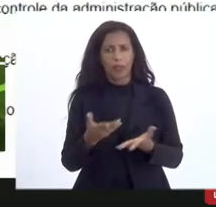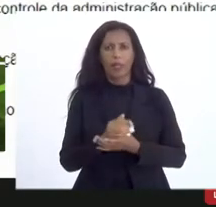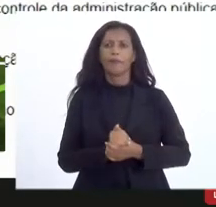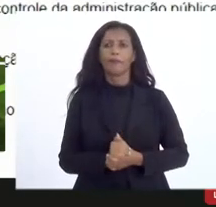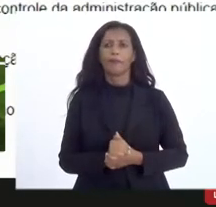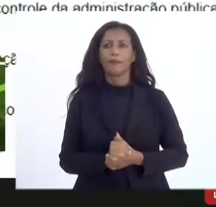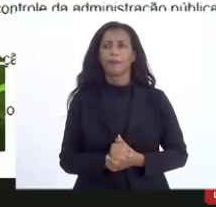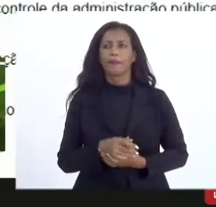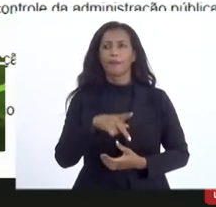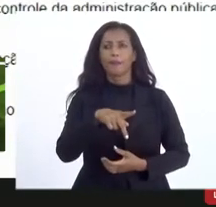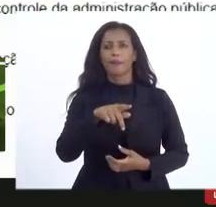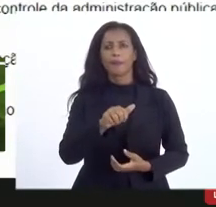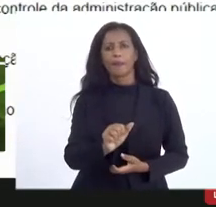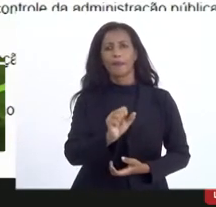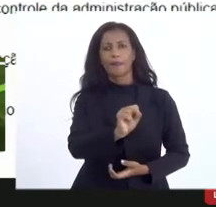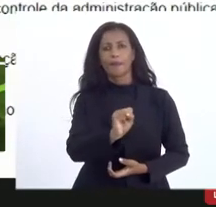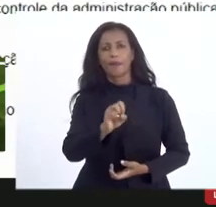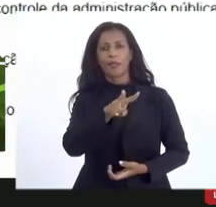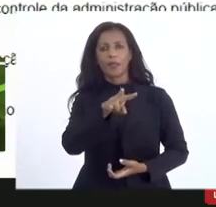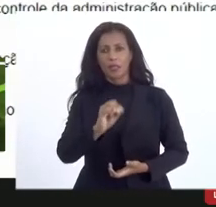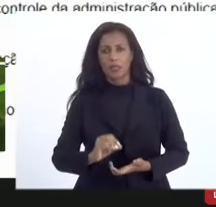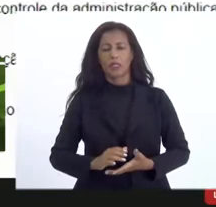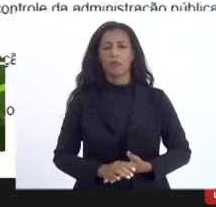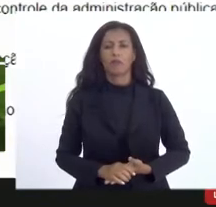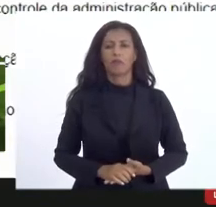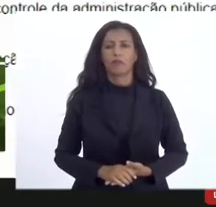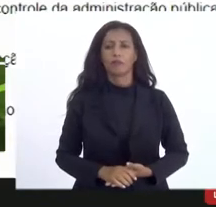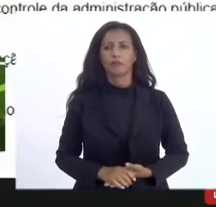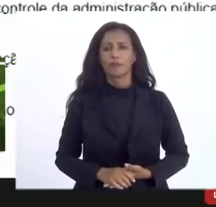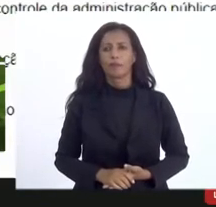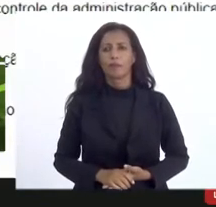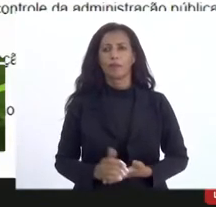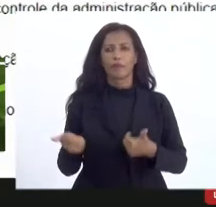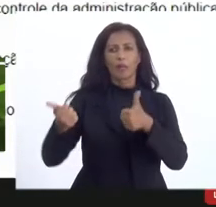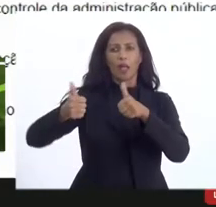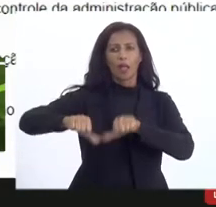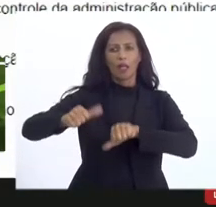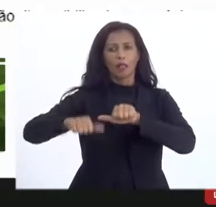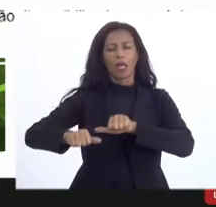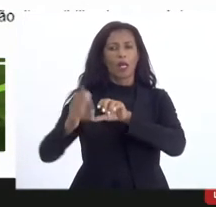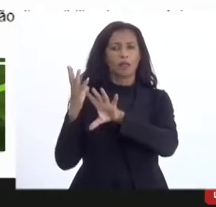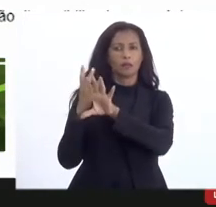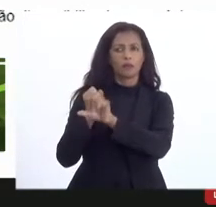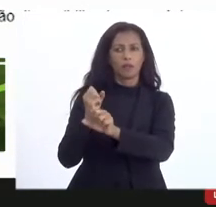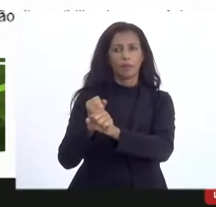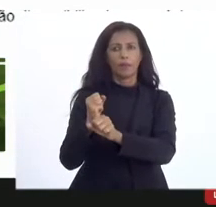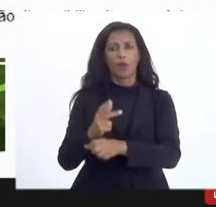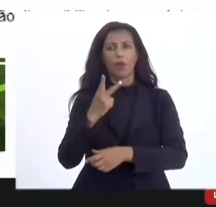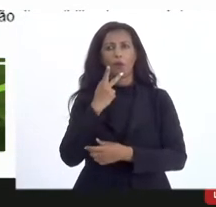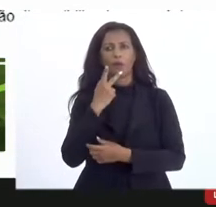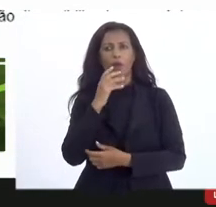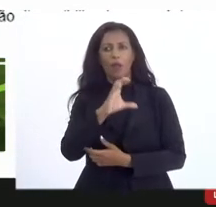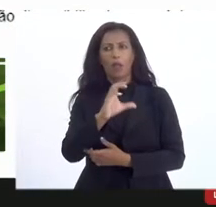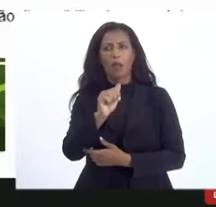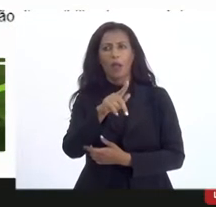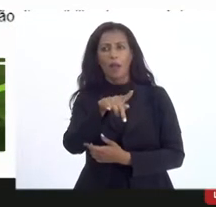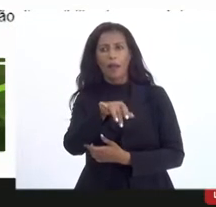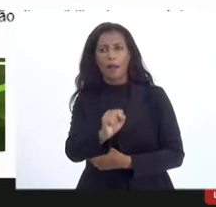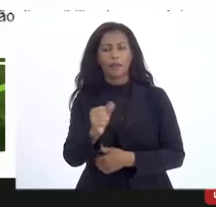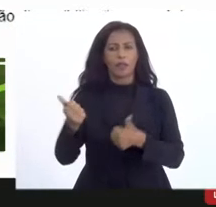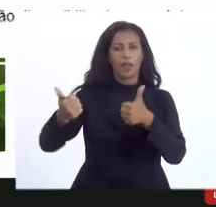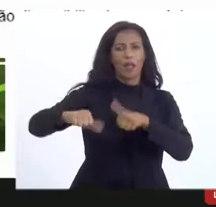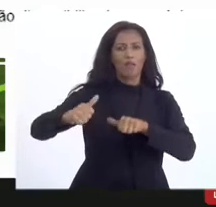acrescentar o passivo vamos lá análise da prestação de contas a que se refere o CAPS tem como finalidade